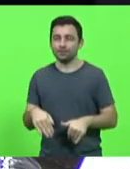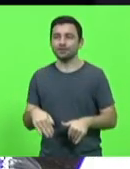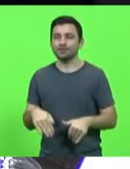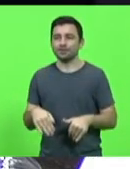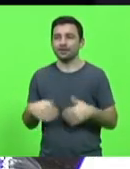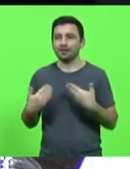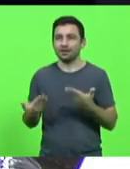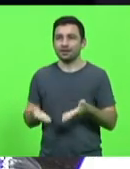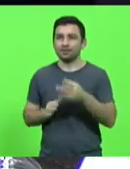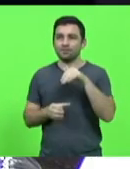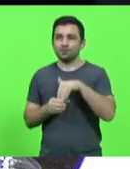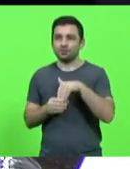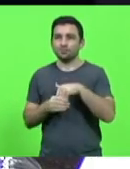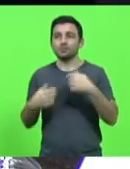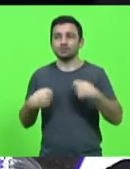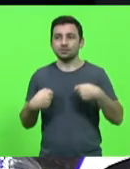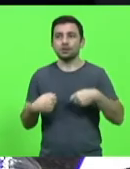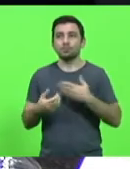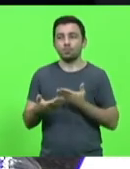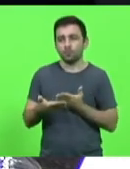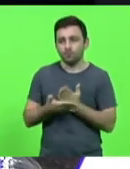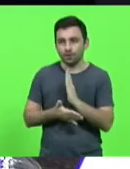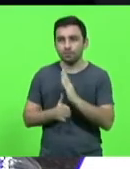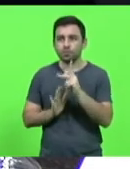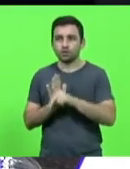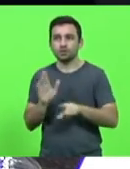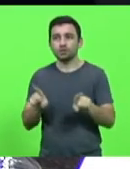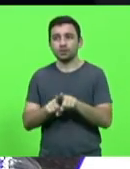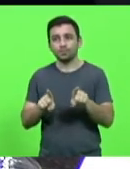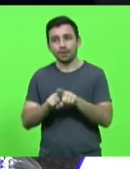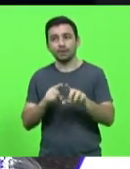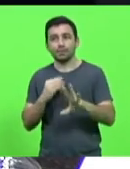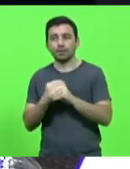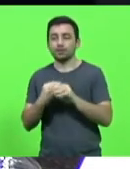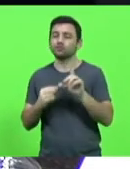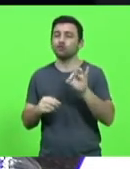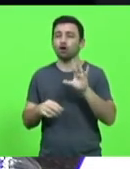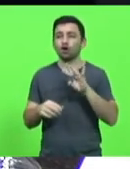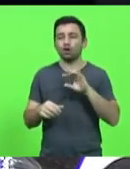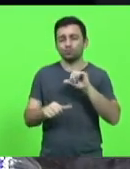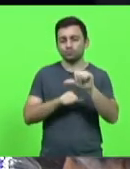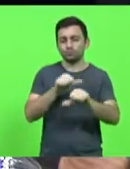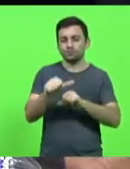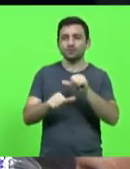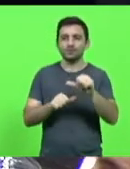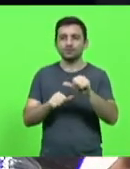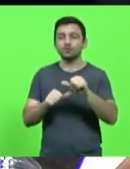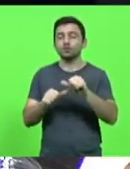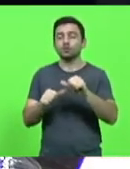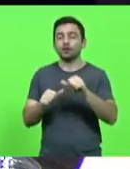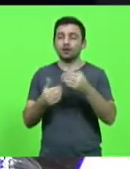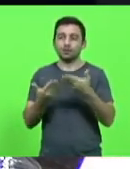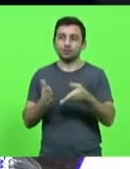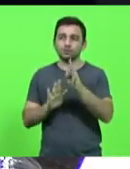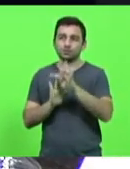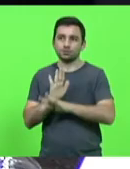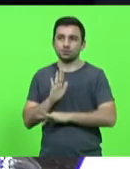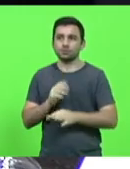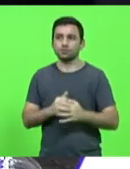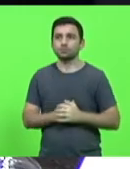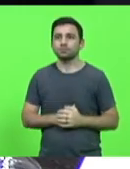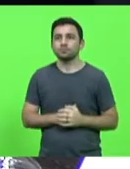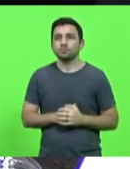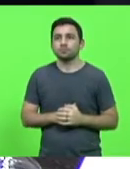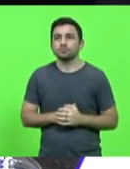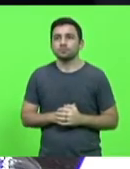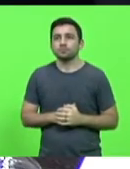aprovar o projeto e aprovar as emendas, que é apenas uma correção de texto que nós estamos fazendo aqui. Perfeitamente, deputado, na